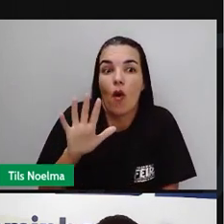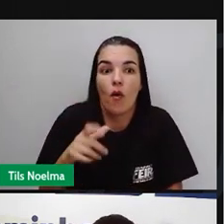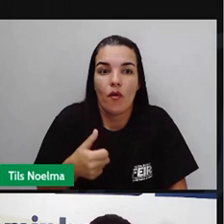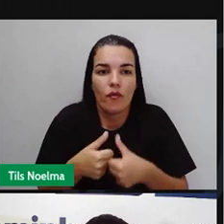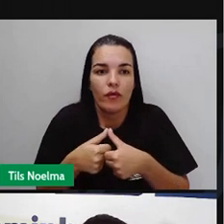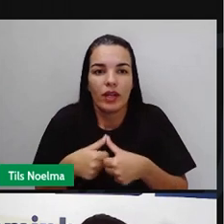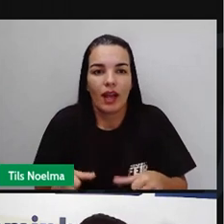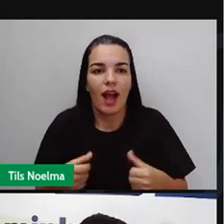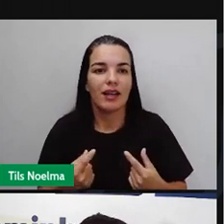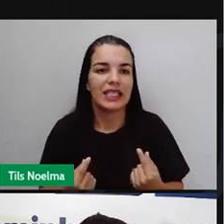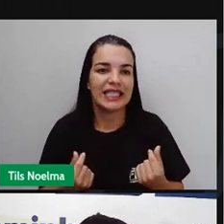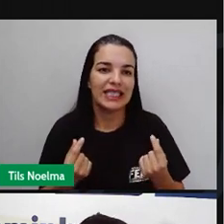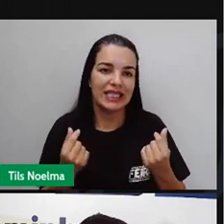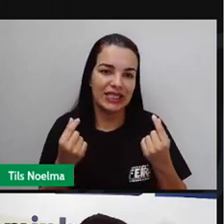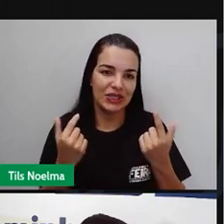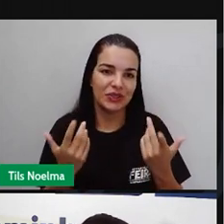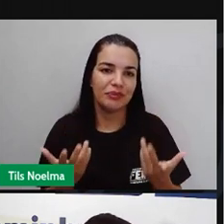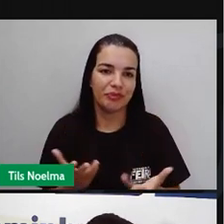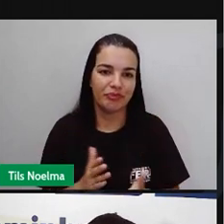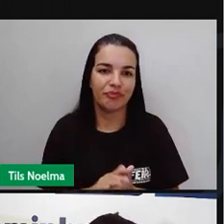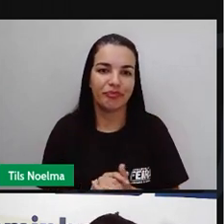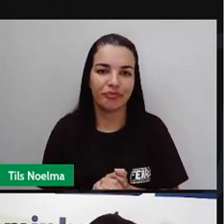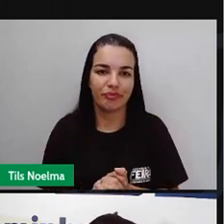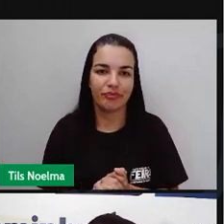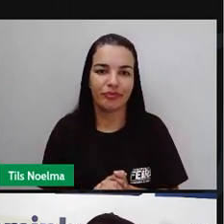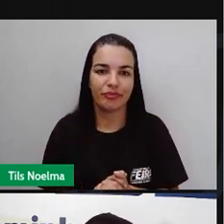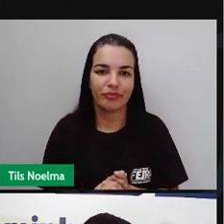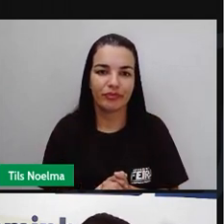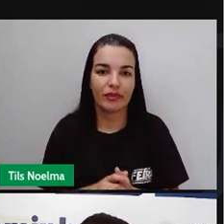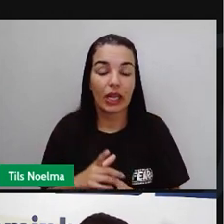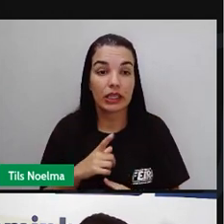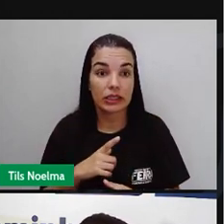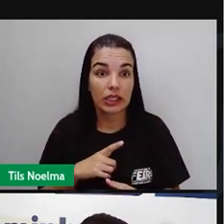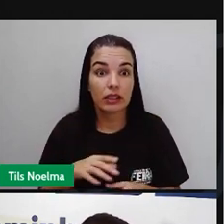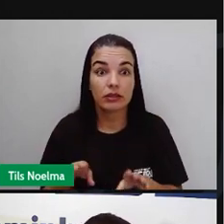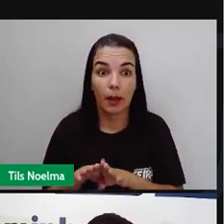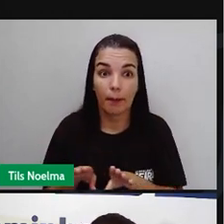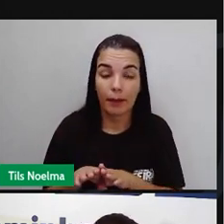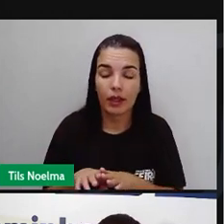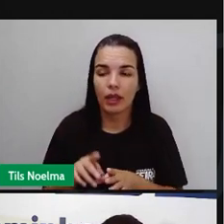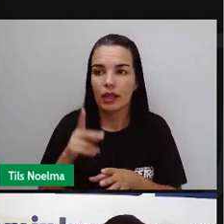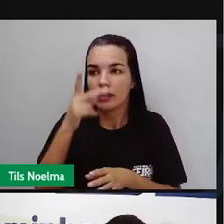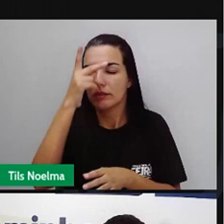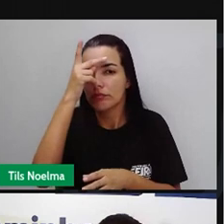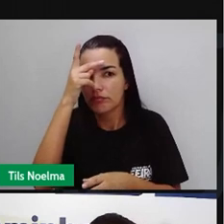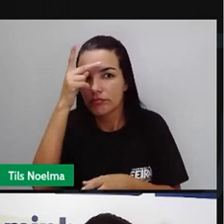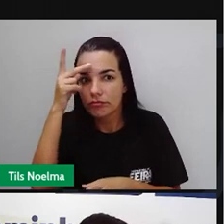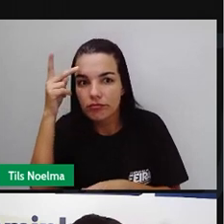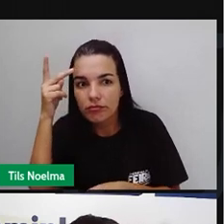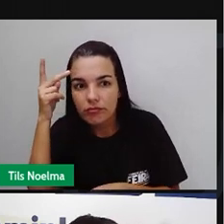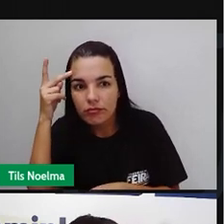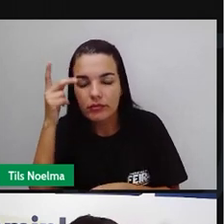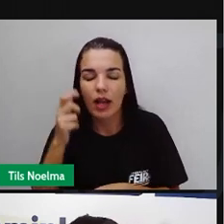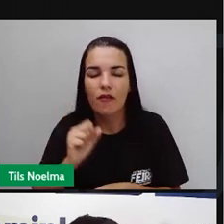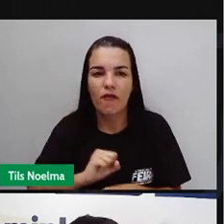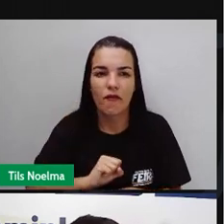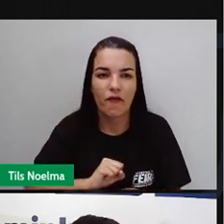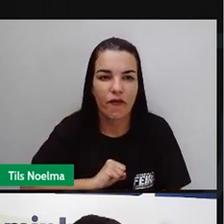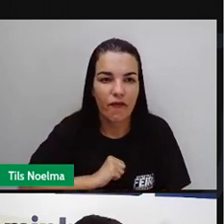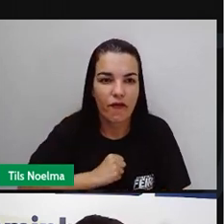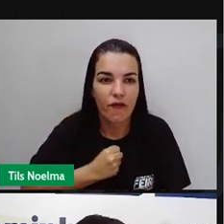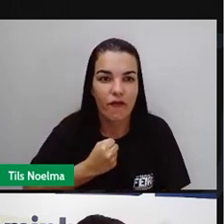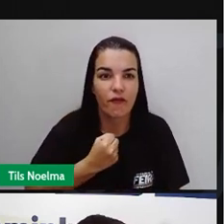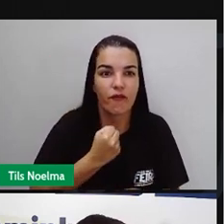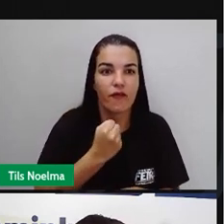a Amazônia havia também um forte patrocínio para ir até Belém em Manaus a gente